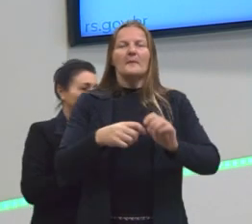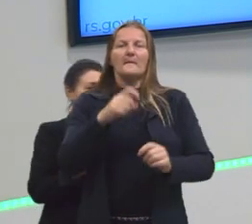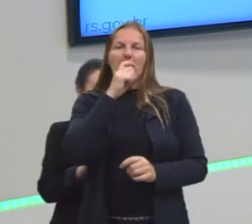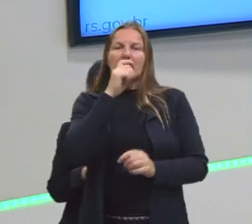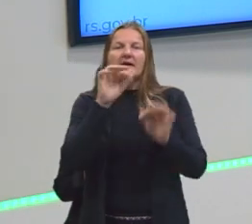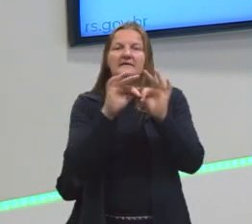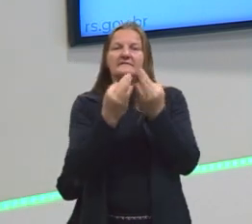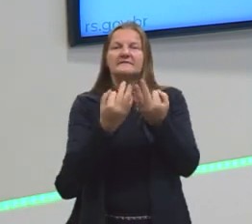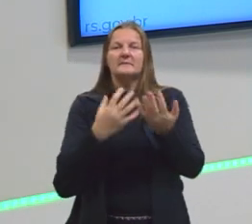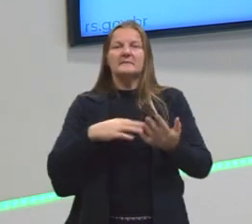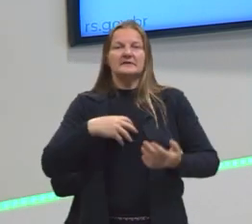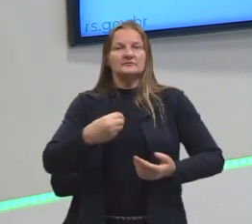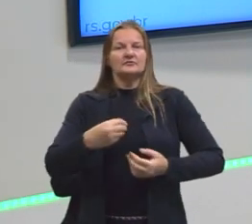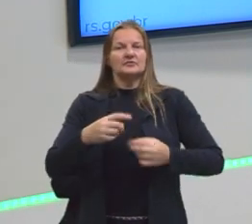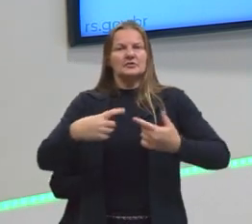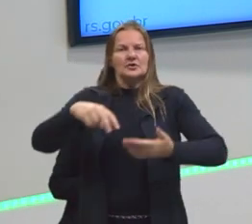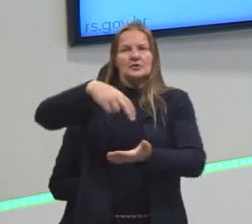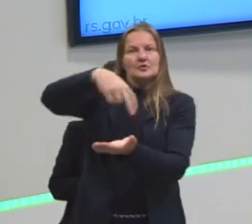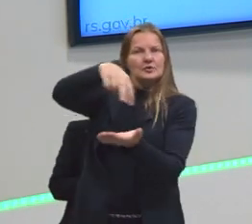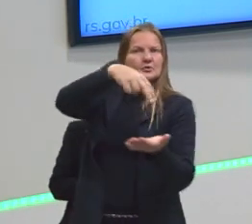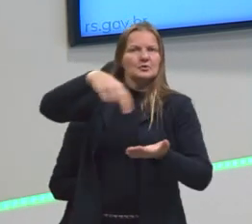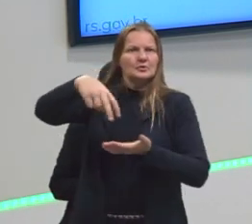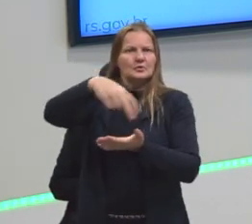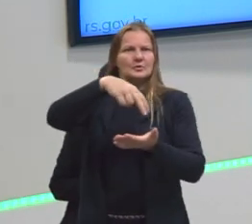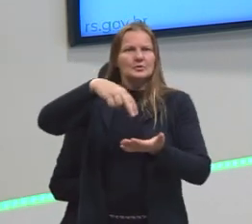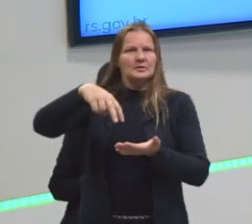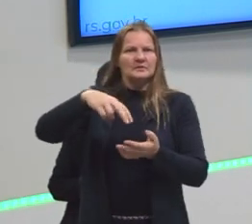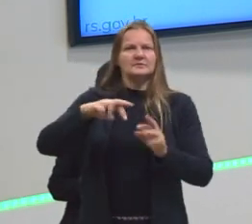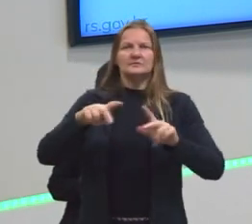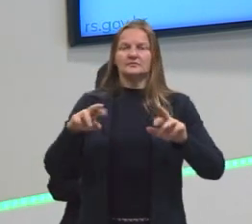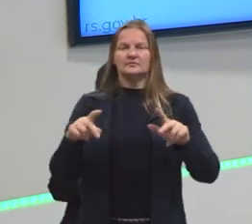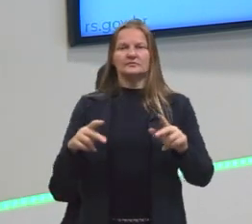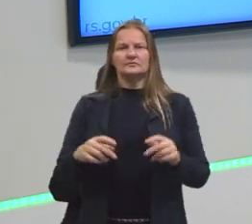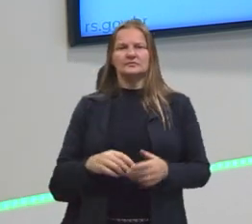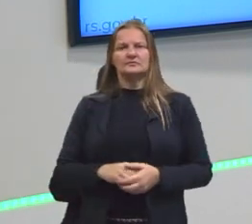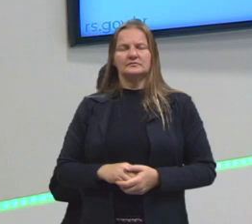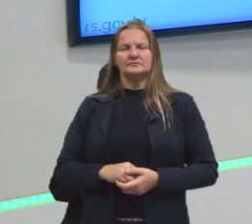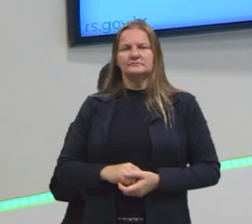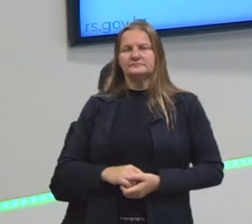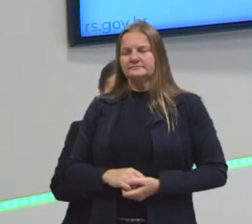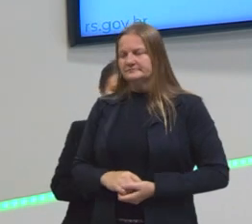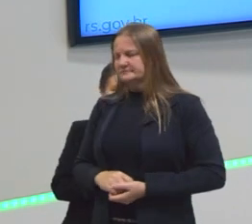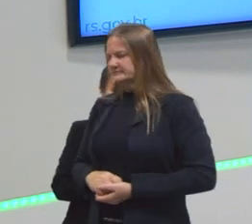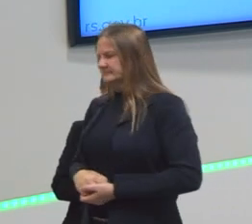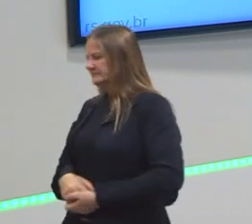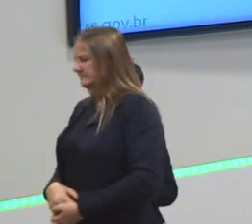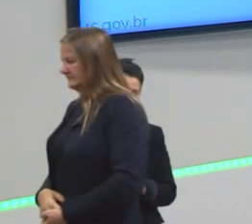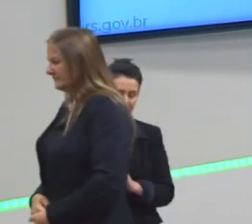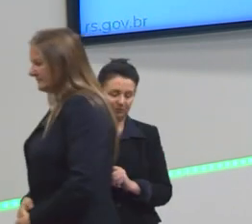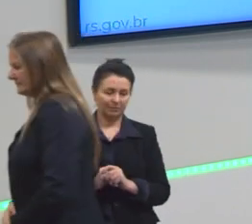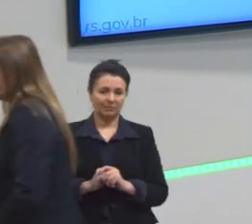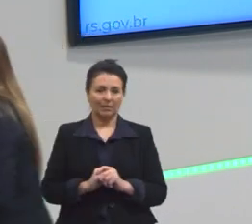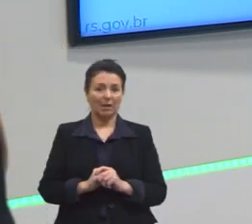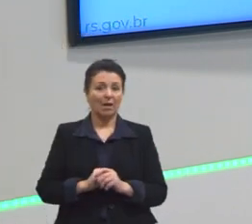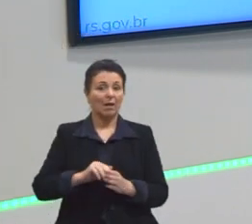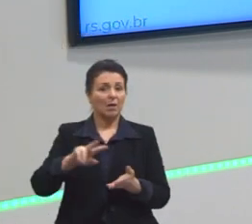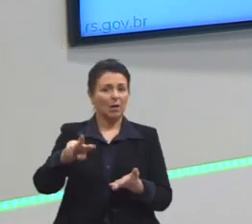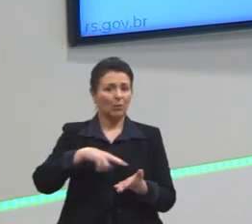deixavam os filhos assistirem aquelas danças consideradas diabólicas pelas religiões que o Elvis